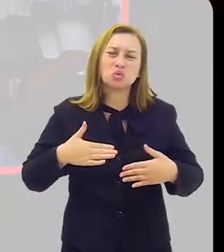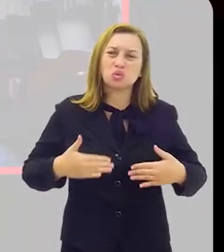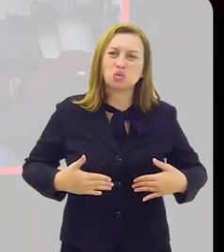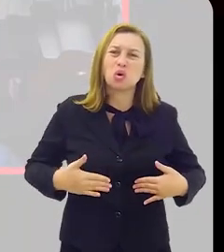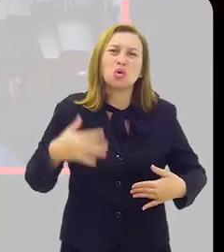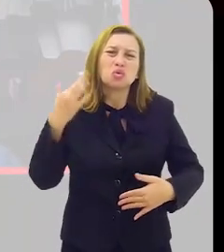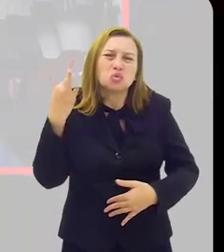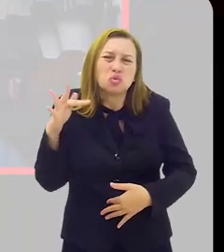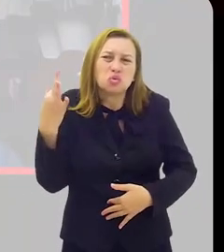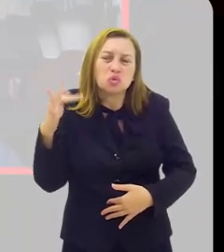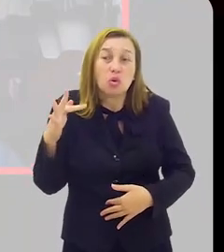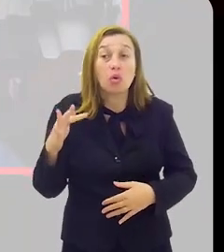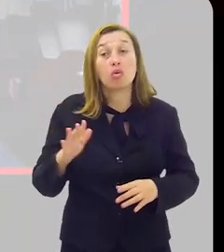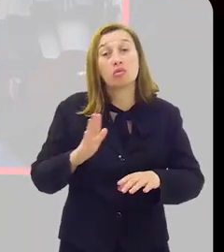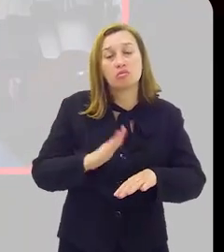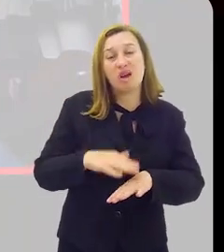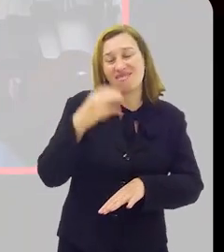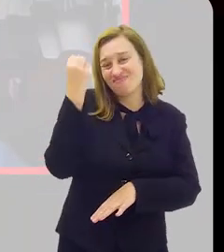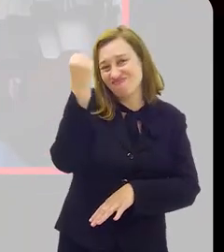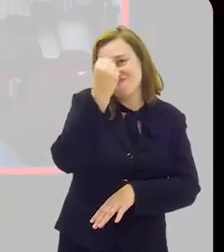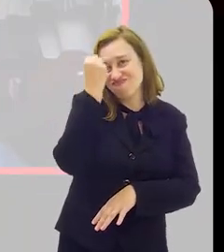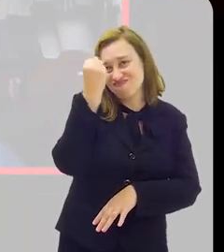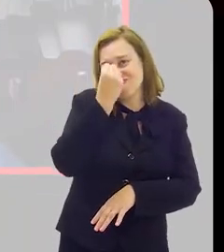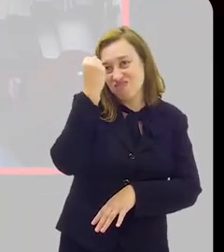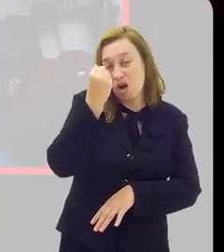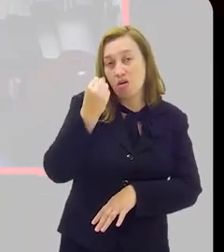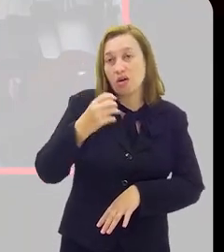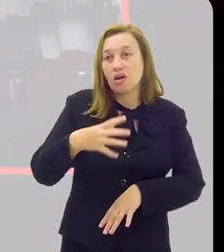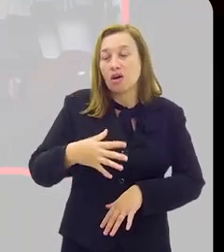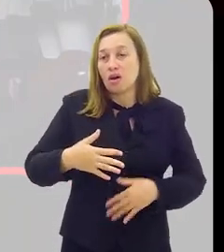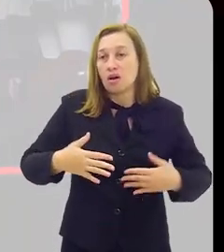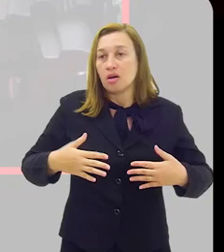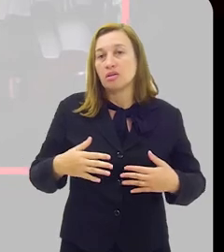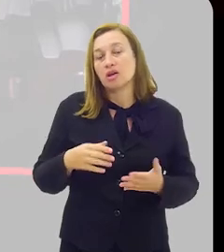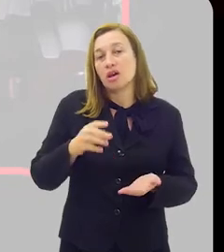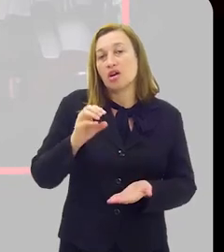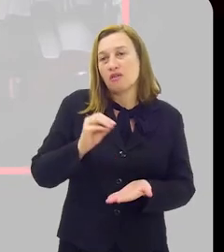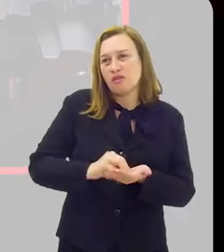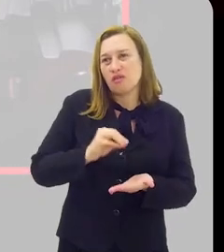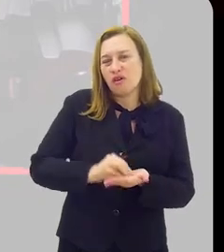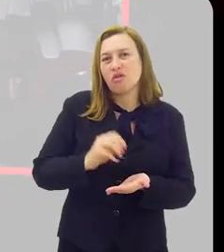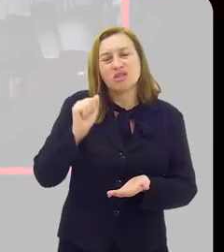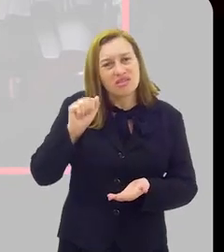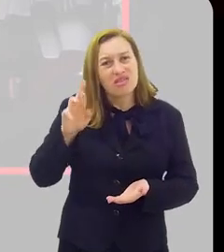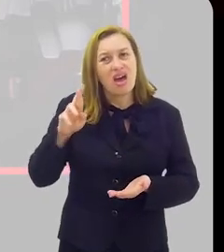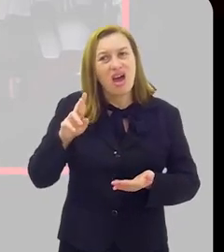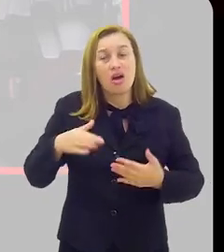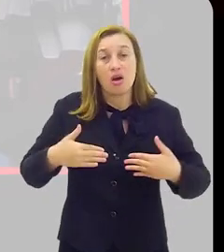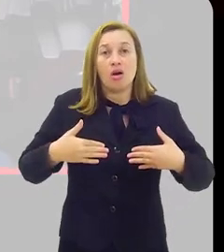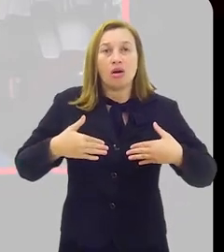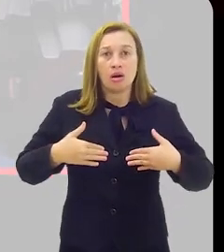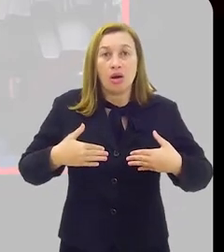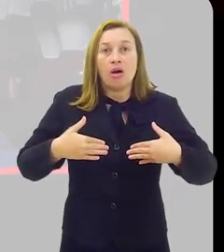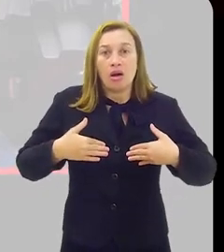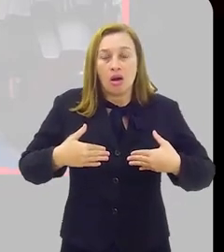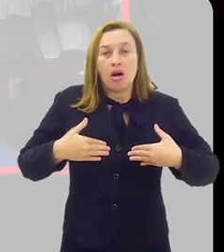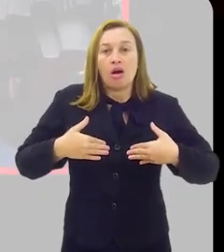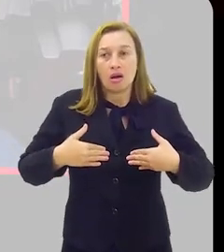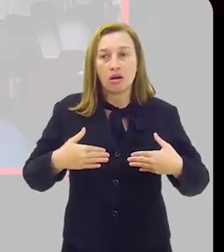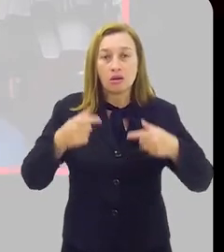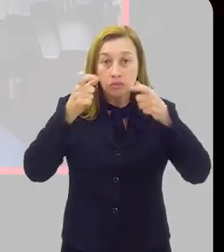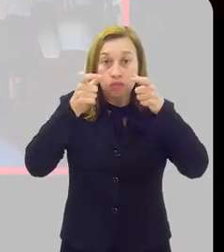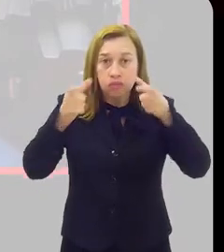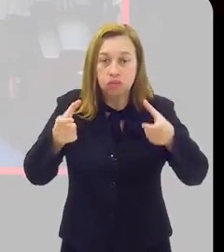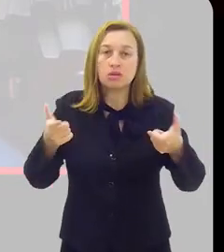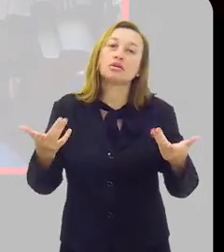e os casos mais graves com falta de ar. Esse é o principal sinal